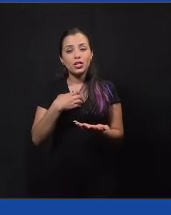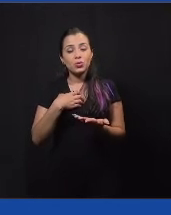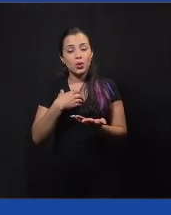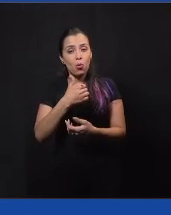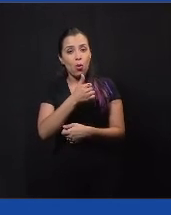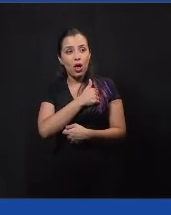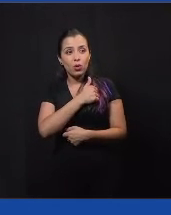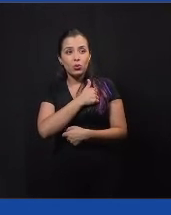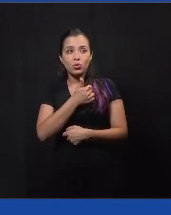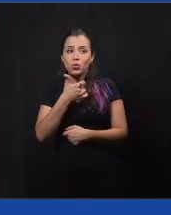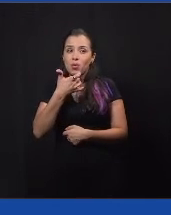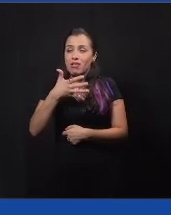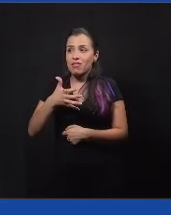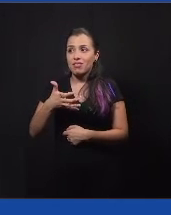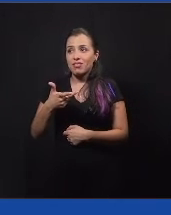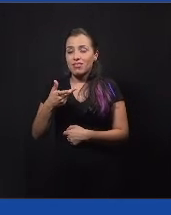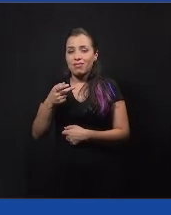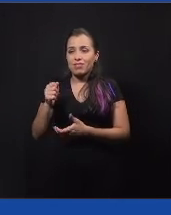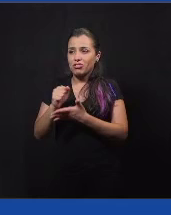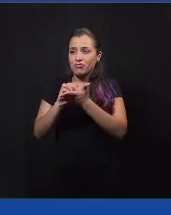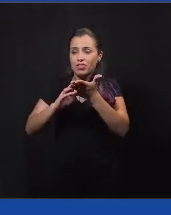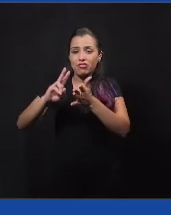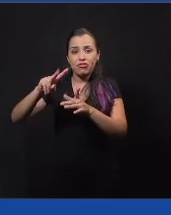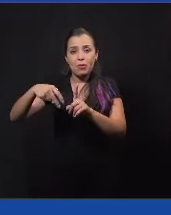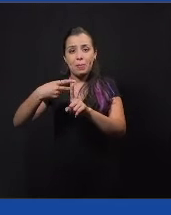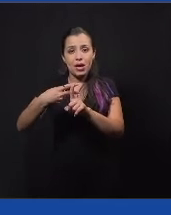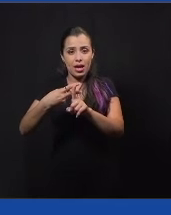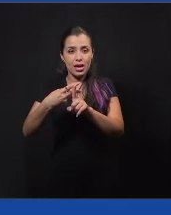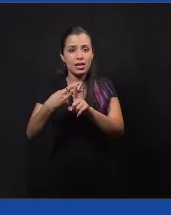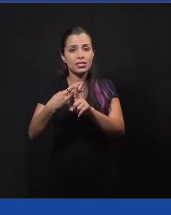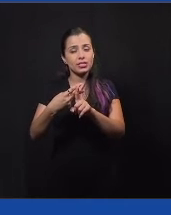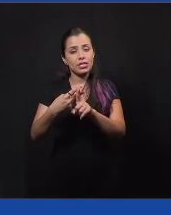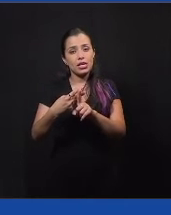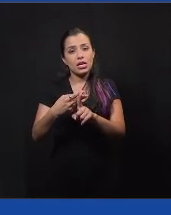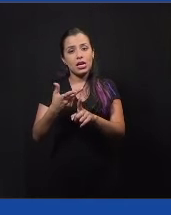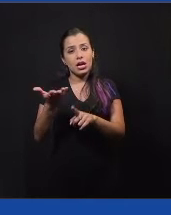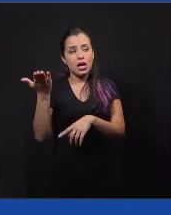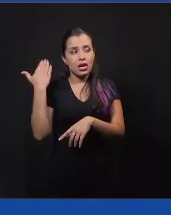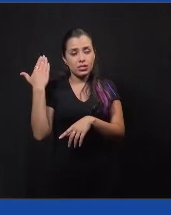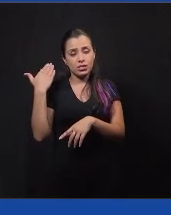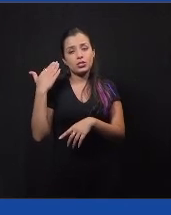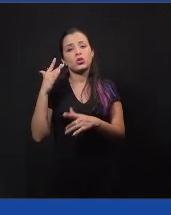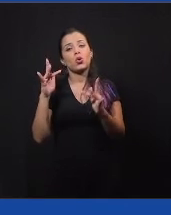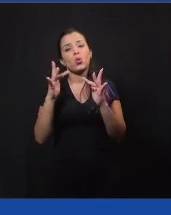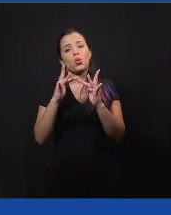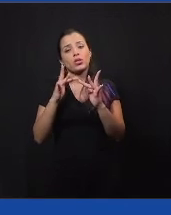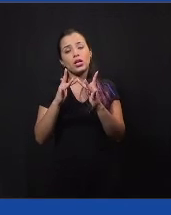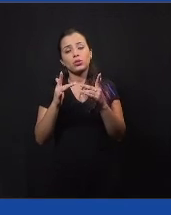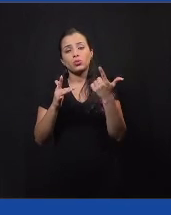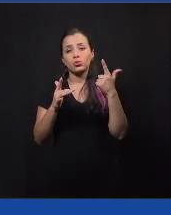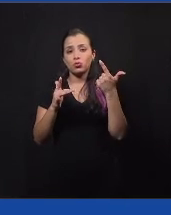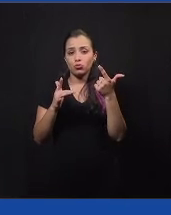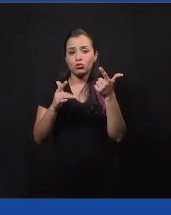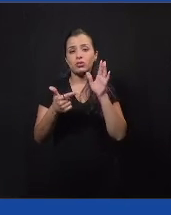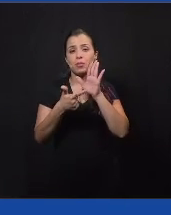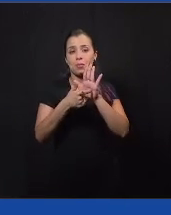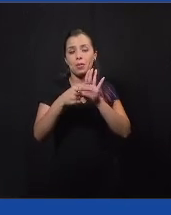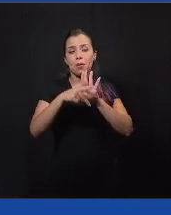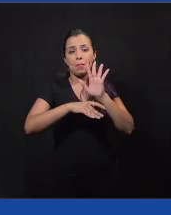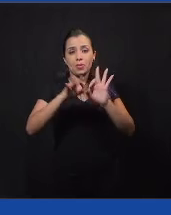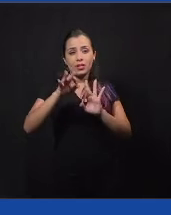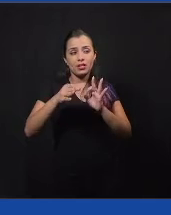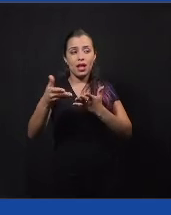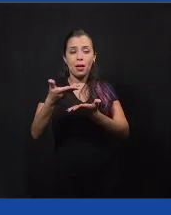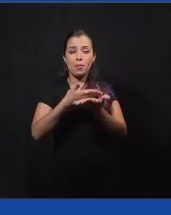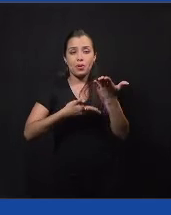envolver, se comprometer com mais atividades, né, a gente não tinha tido esse contato já de apresentação do projeto antes, não tinha criado esse vínculo,